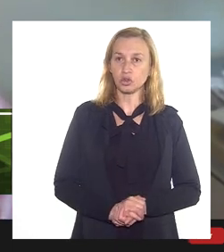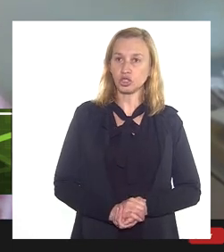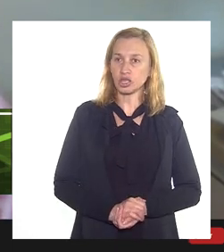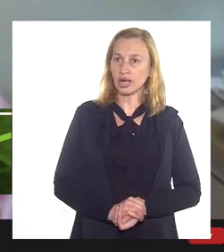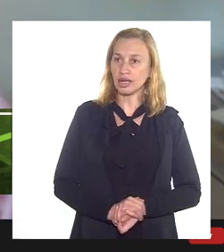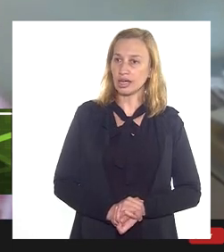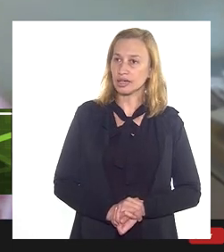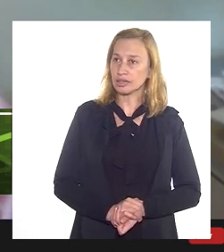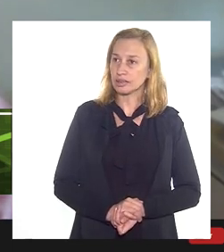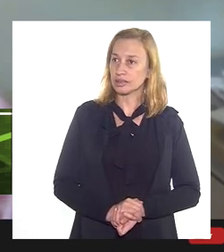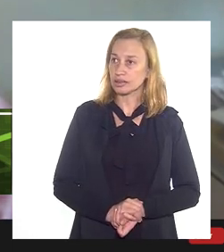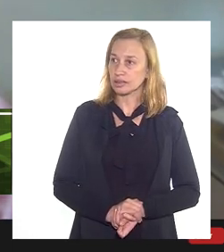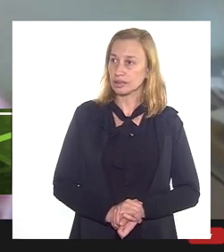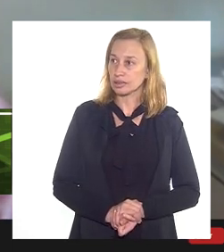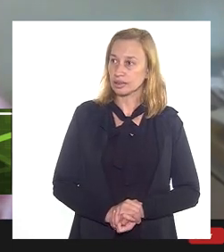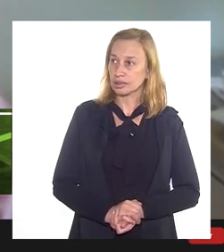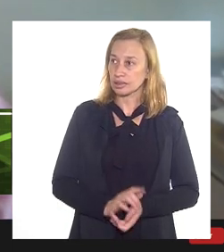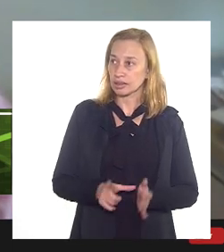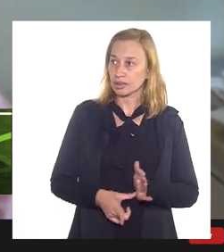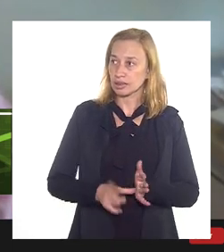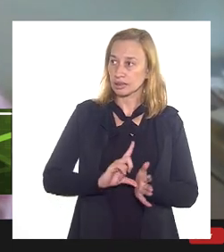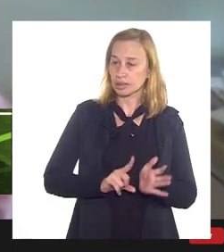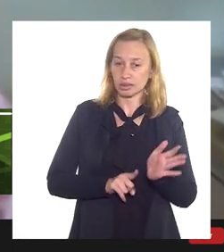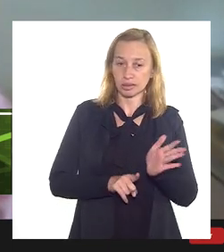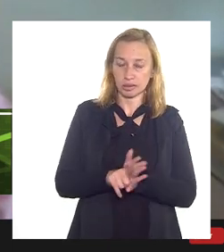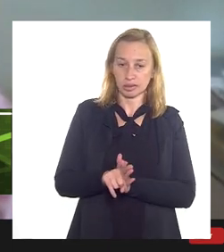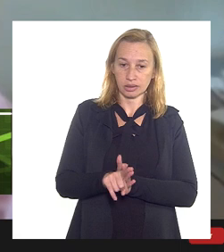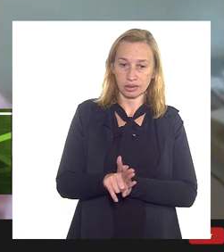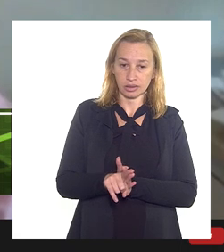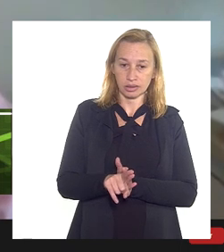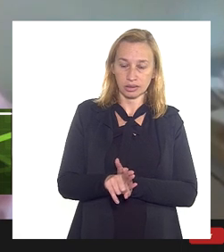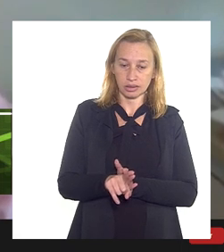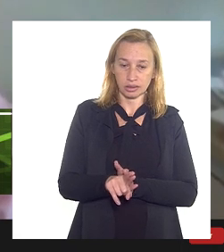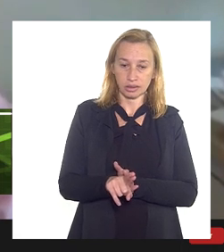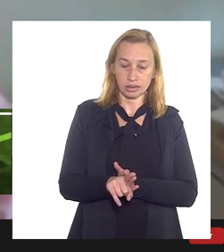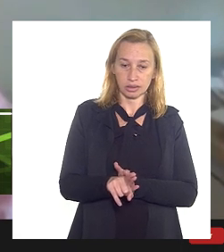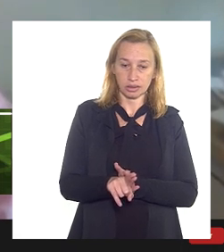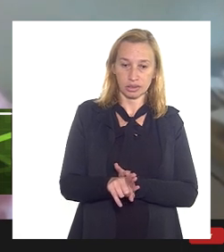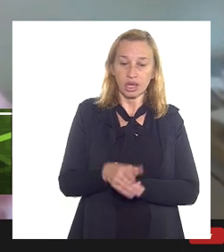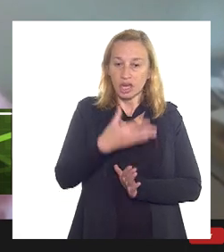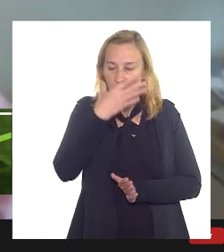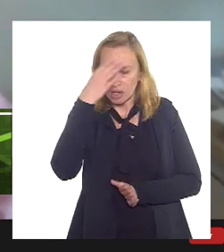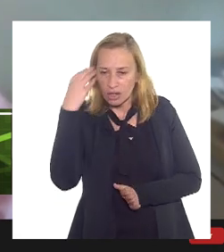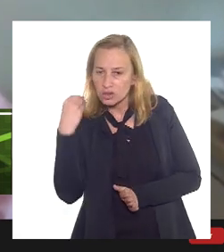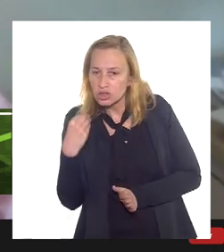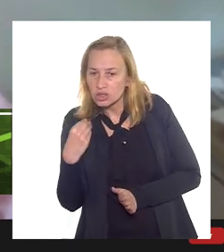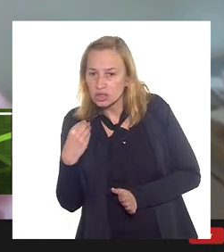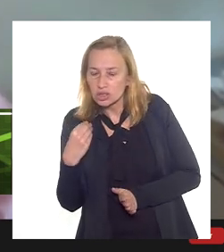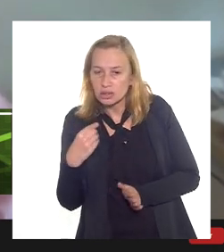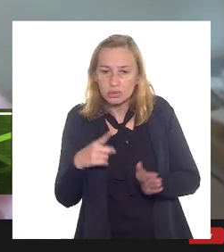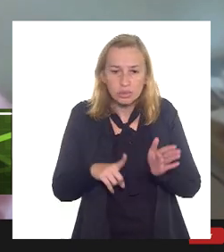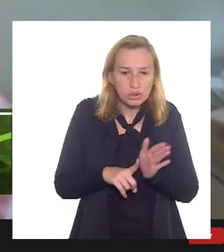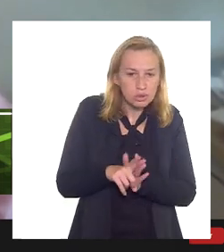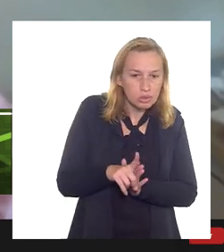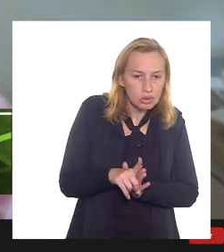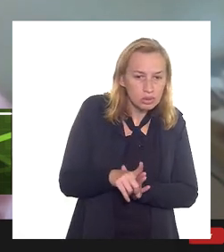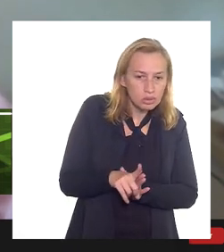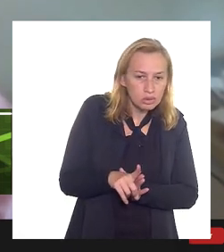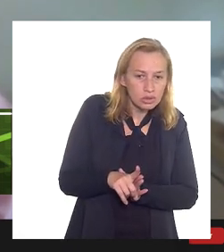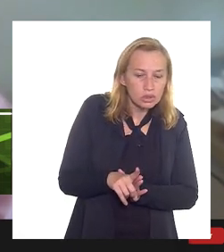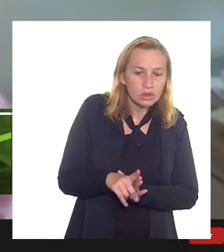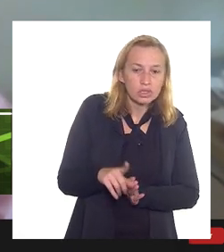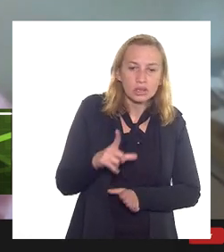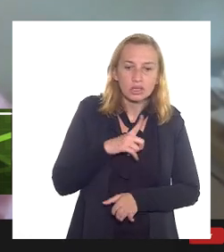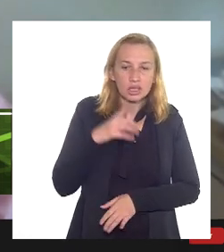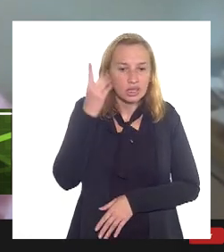Antes de eu fazer minhas perguntas, eu arguo se eu esqueci de alguém para perguntar, inclusive, se tem algum